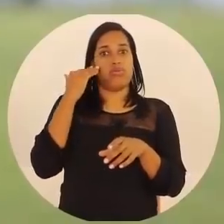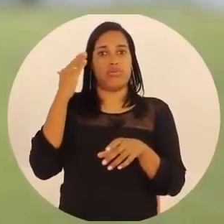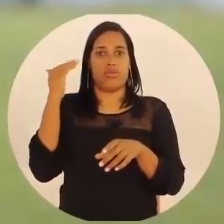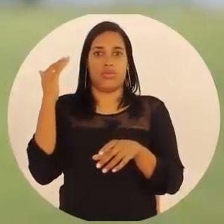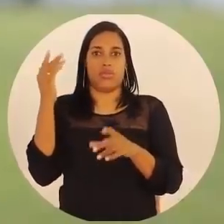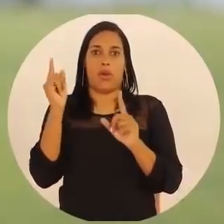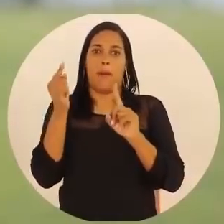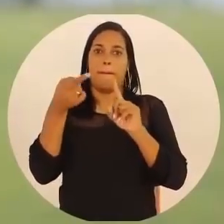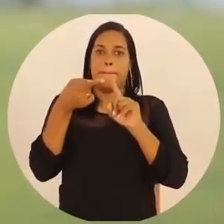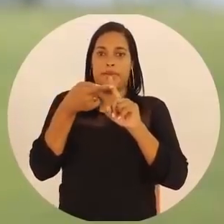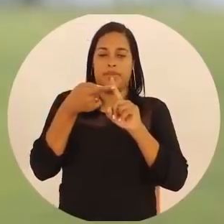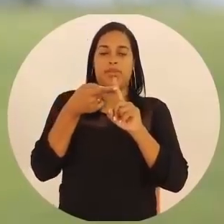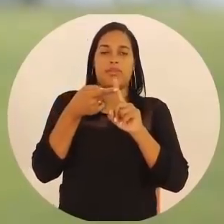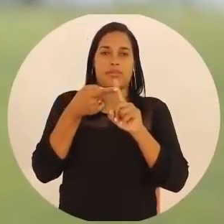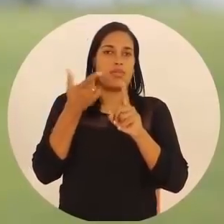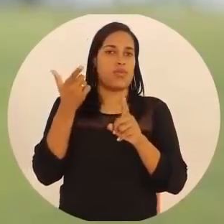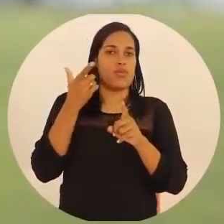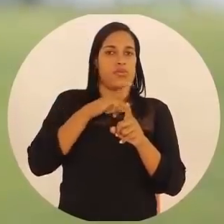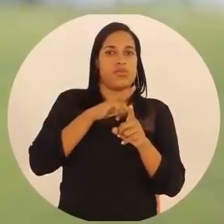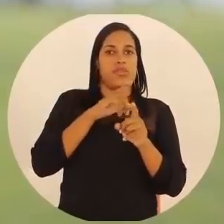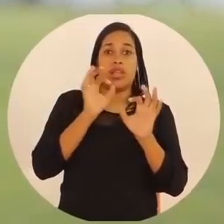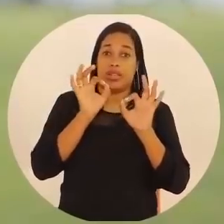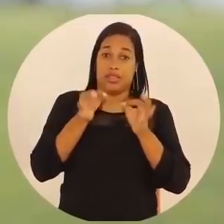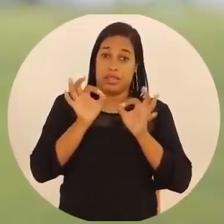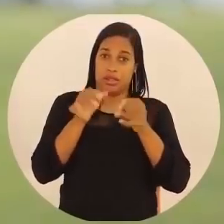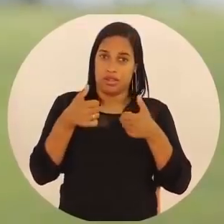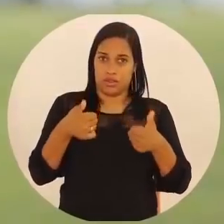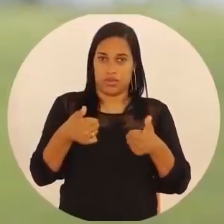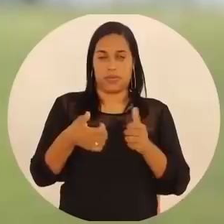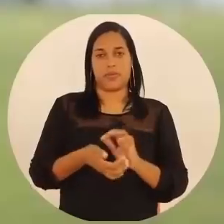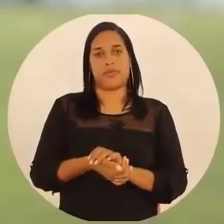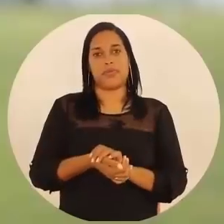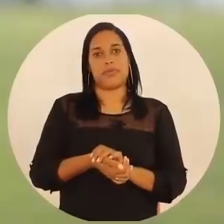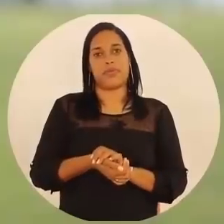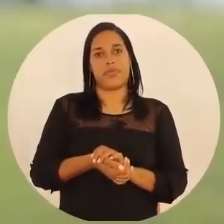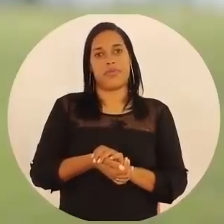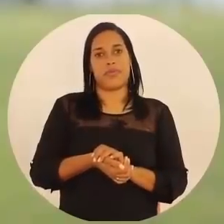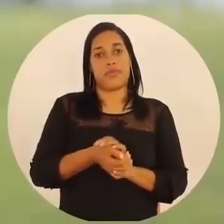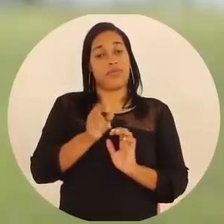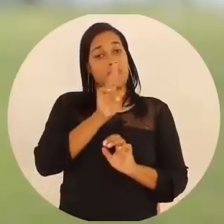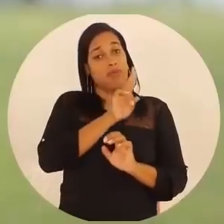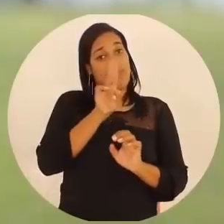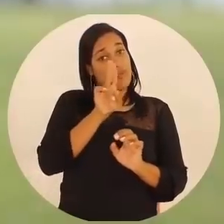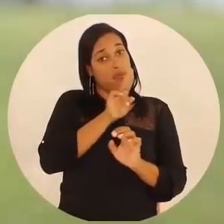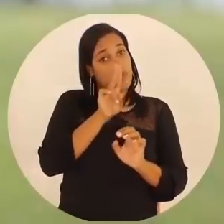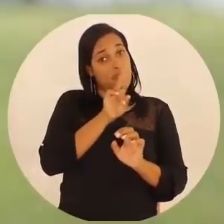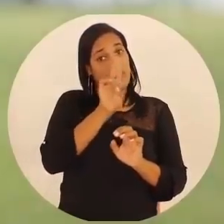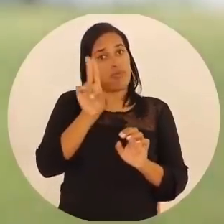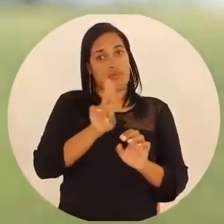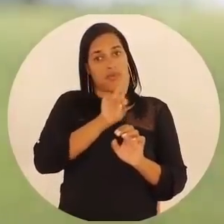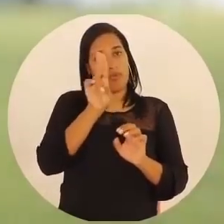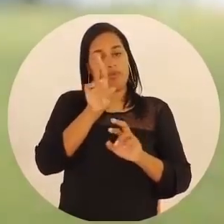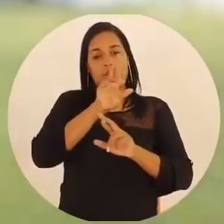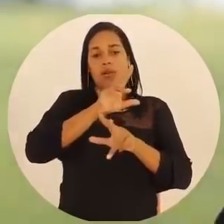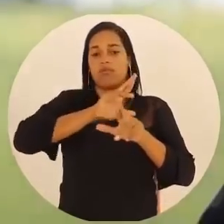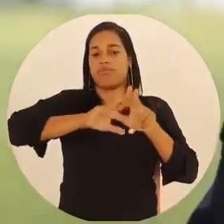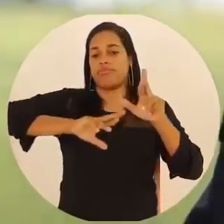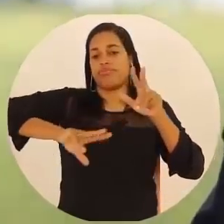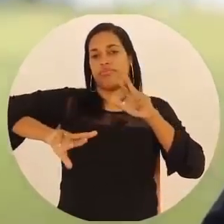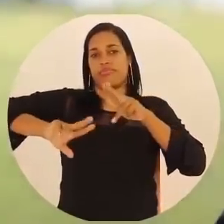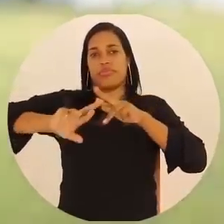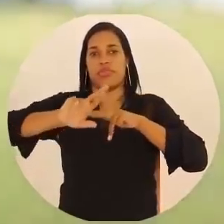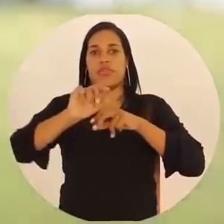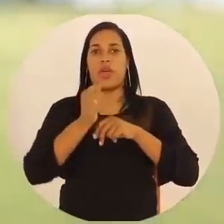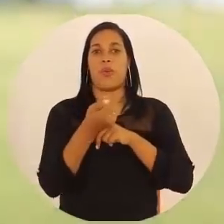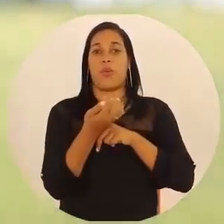atingido, seja alcançado mais assertivamente. Então a nomenclatura utilizada vai variar em função